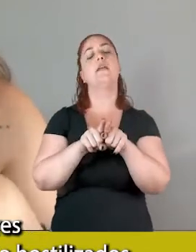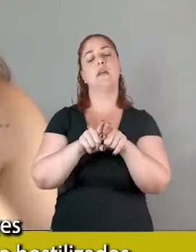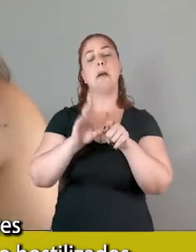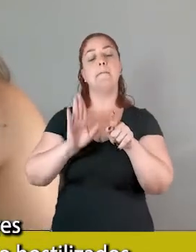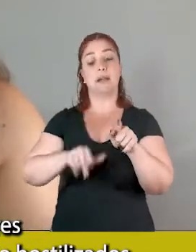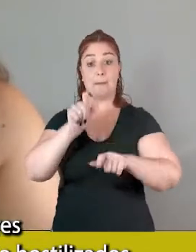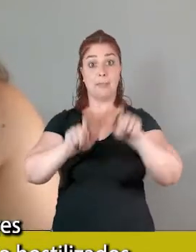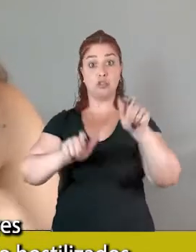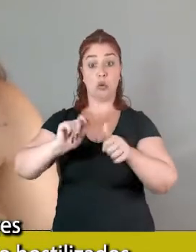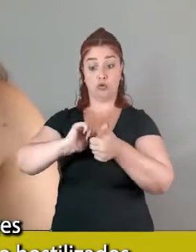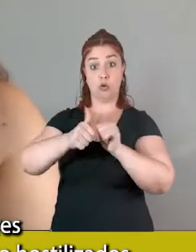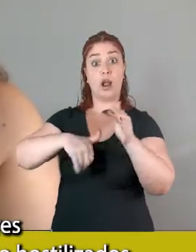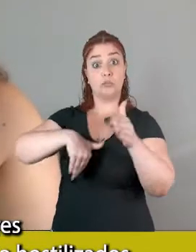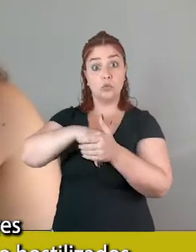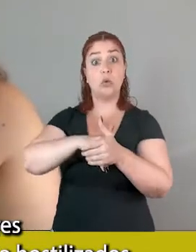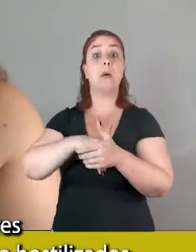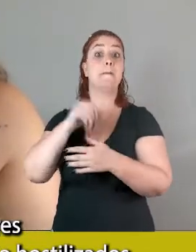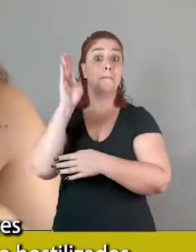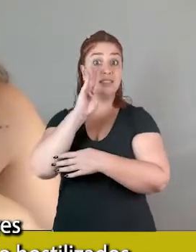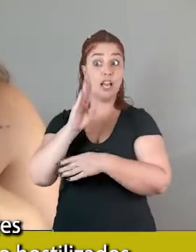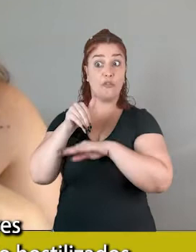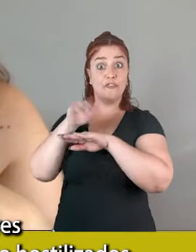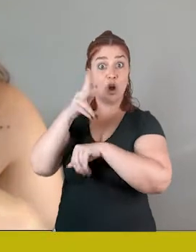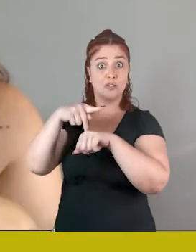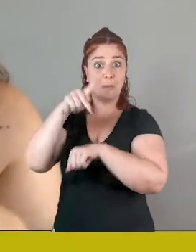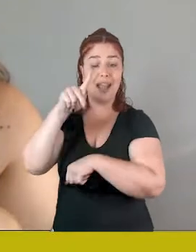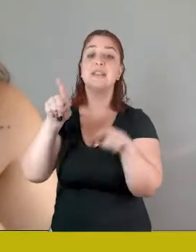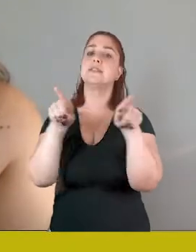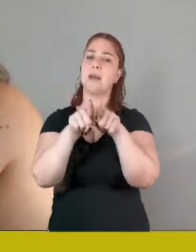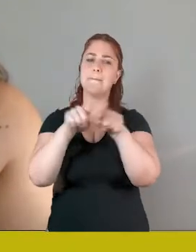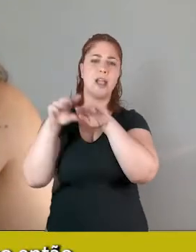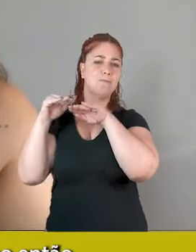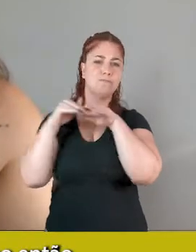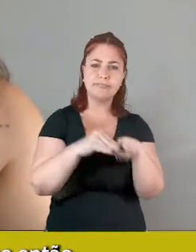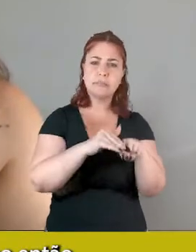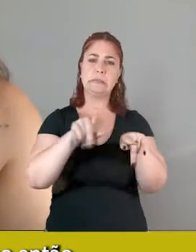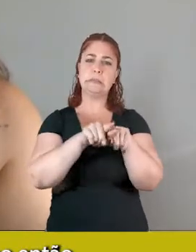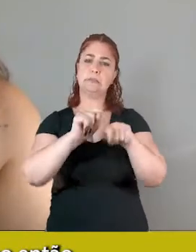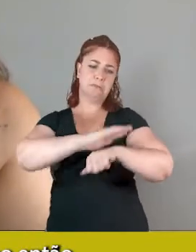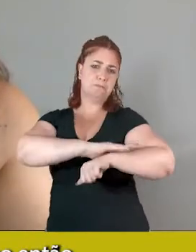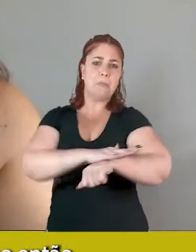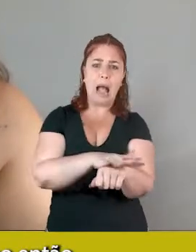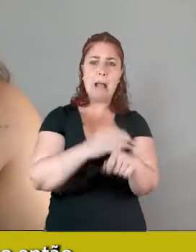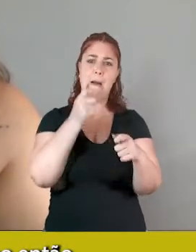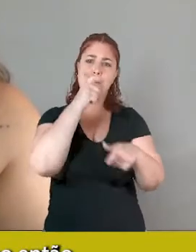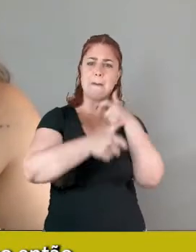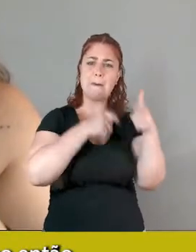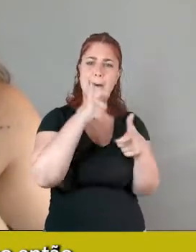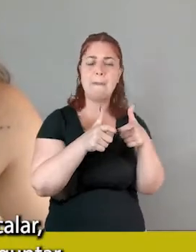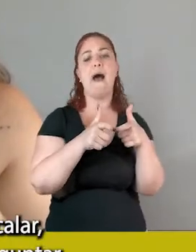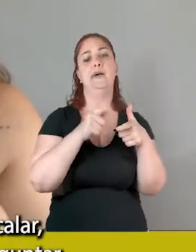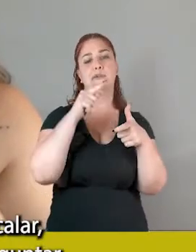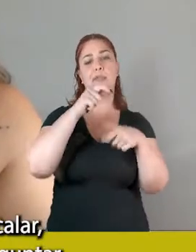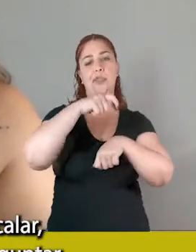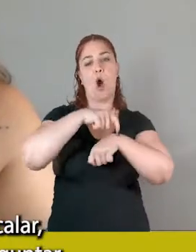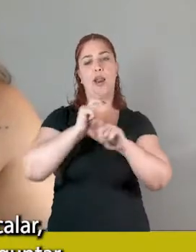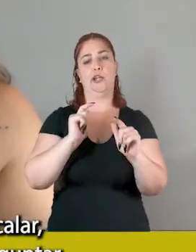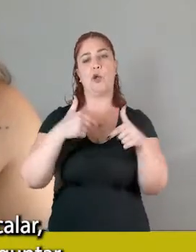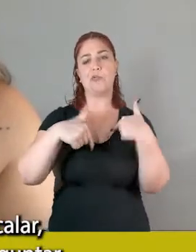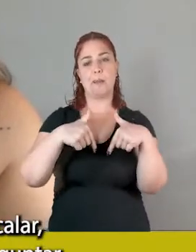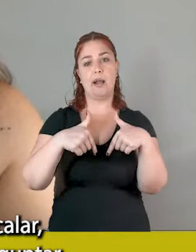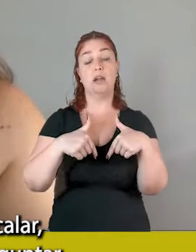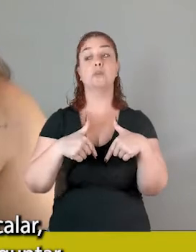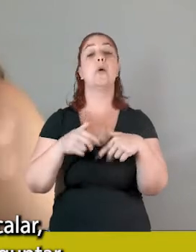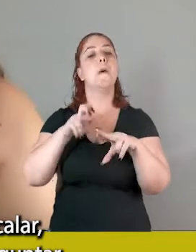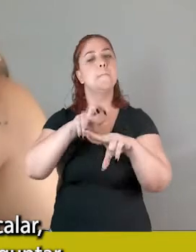mas de jogadores, inclusive brasileiros, que são hostilizados e xingados em campo, então, acho que não se